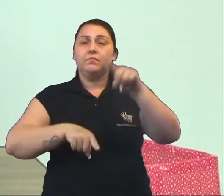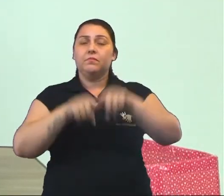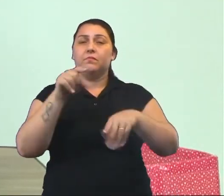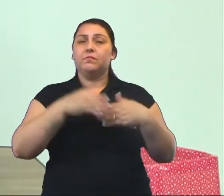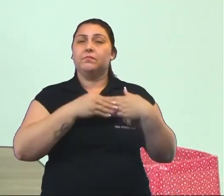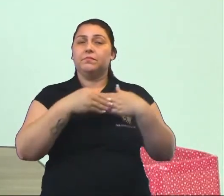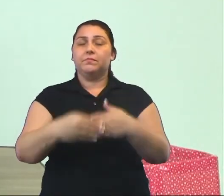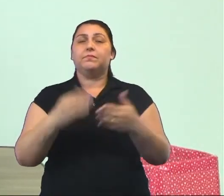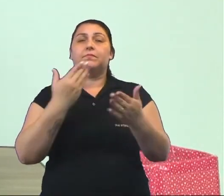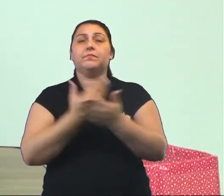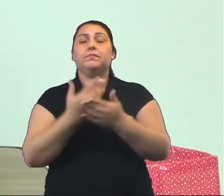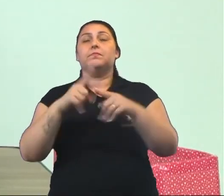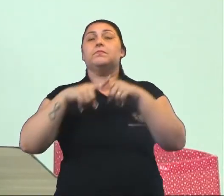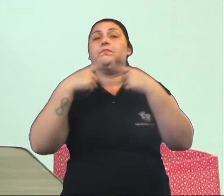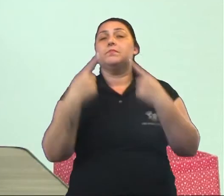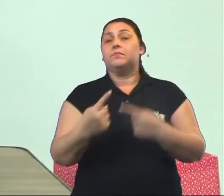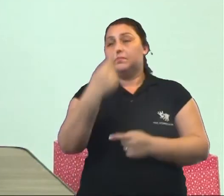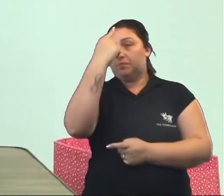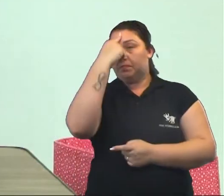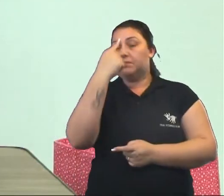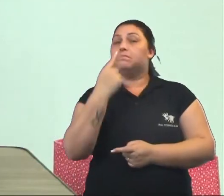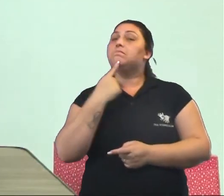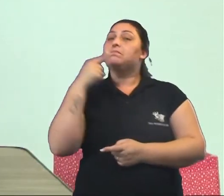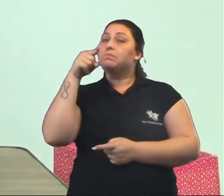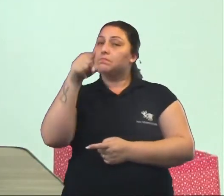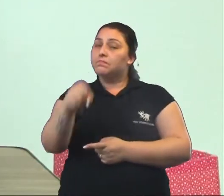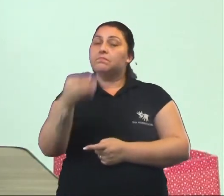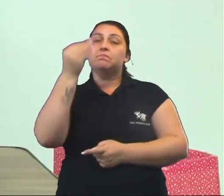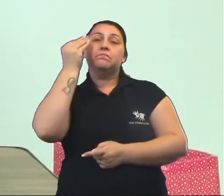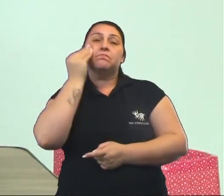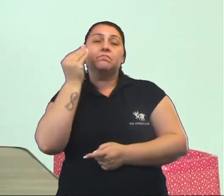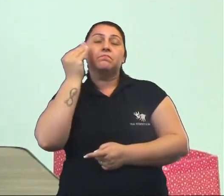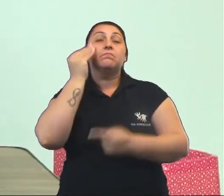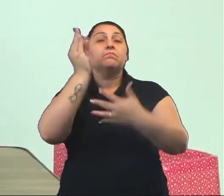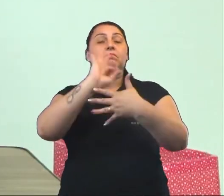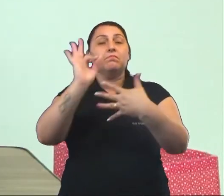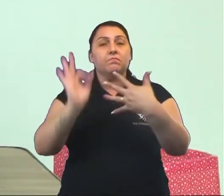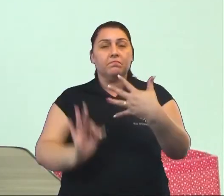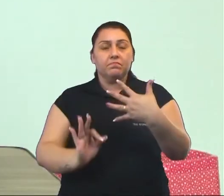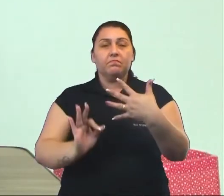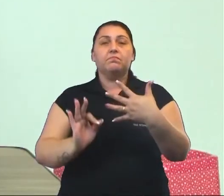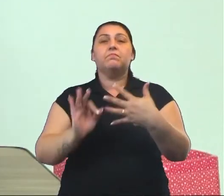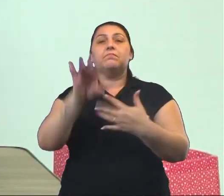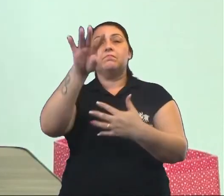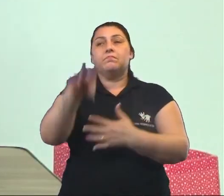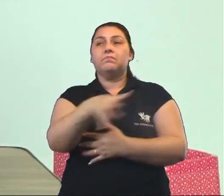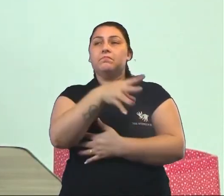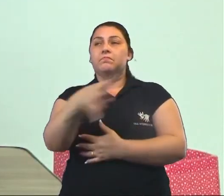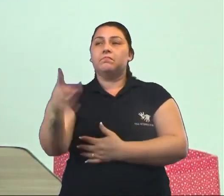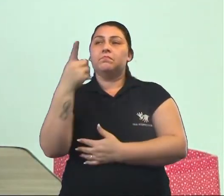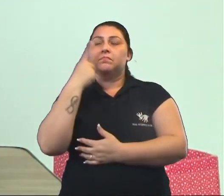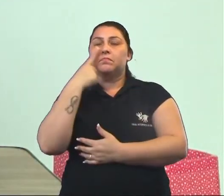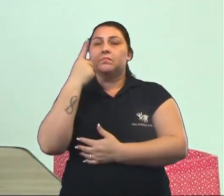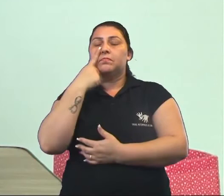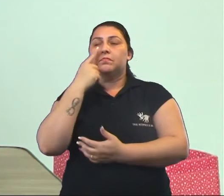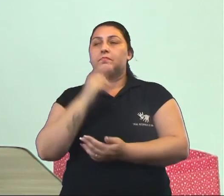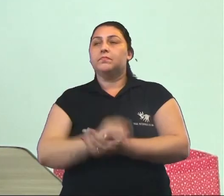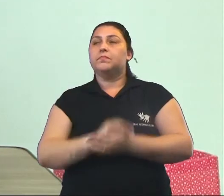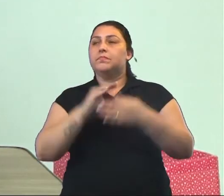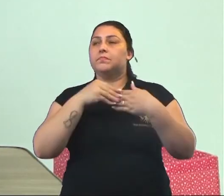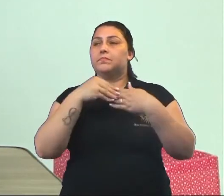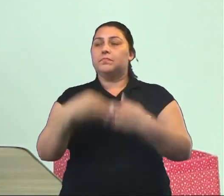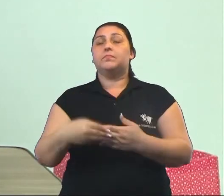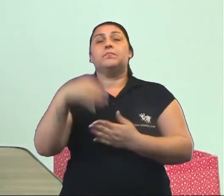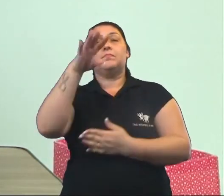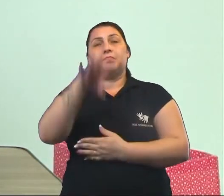trouxe aqui na nossa aula, mas em formas de imagem. E você vai tentar classificá-los nessa tabelinha aqui. Observe aqui comigo. Eu trouxe